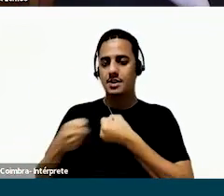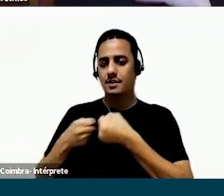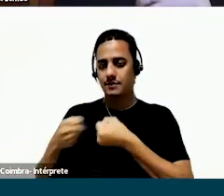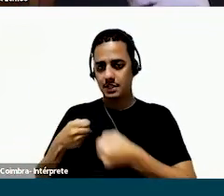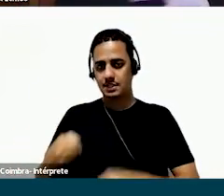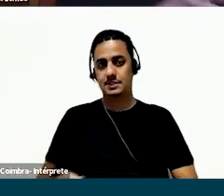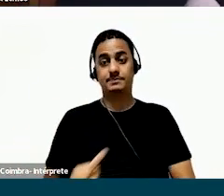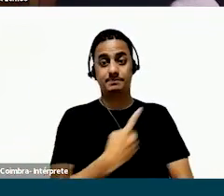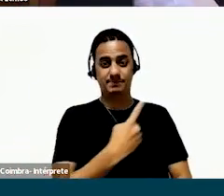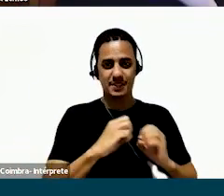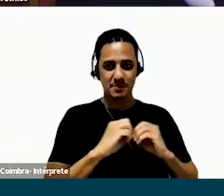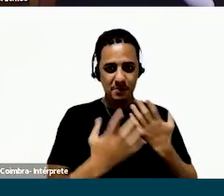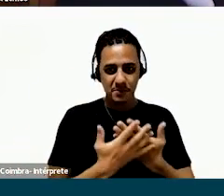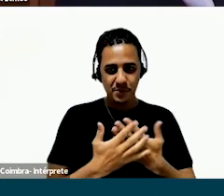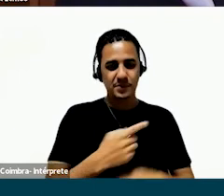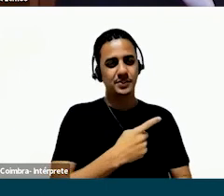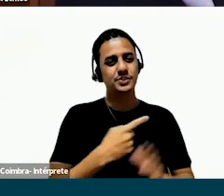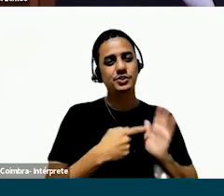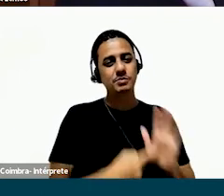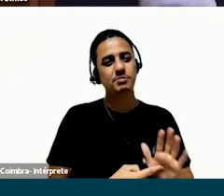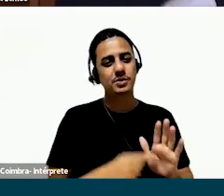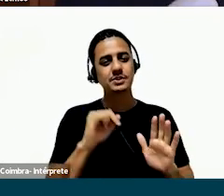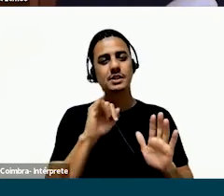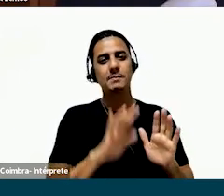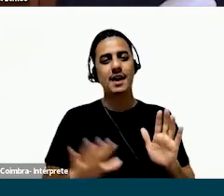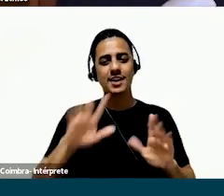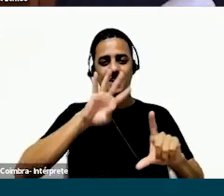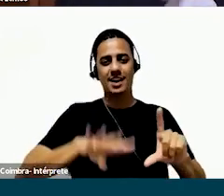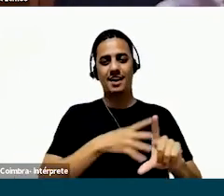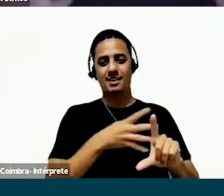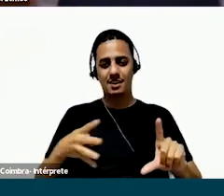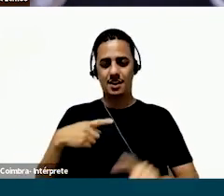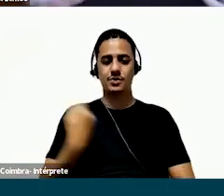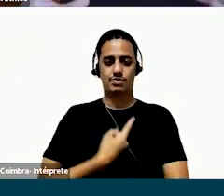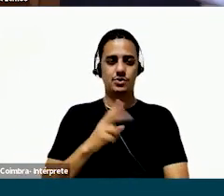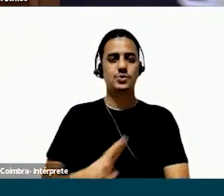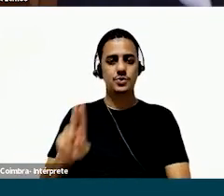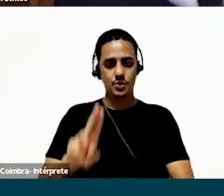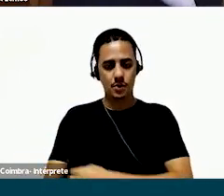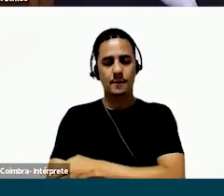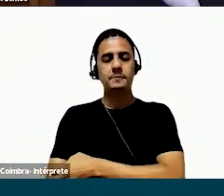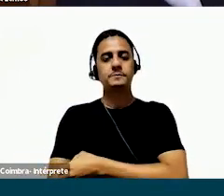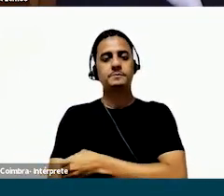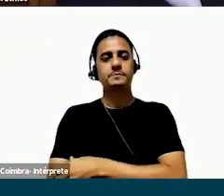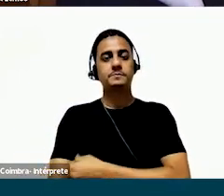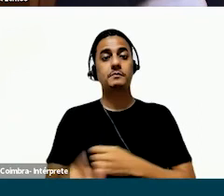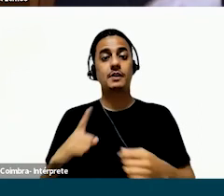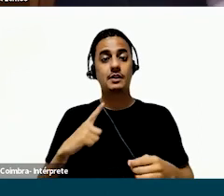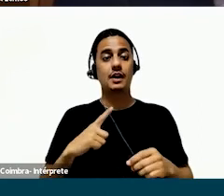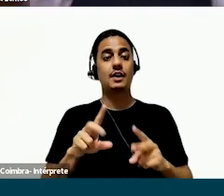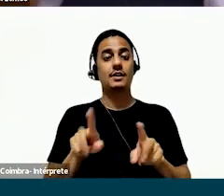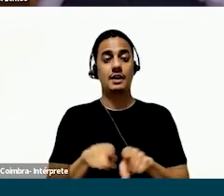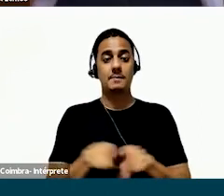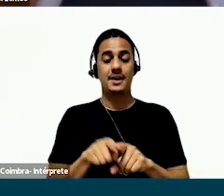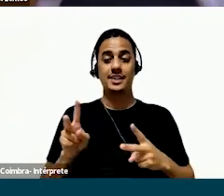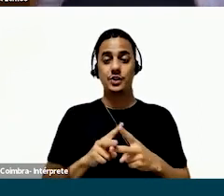entrevistas. Então, aqui no slide, eu trago uma imagem ilustrativa que apresenta o calendário, que foi usado como guia, e a